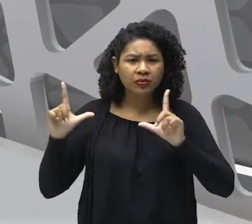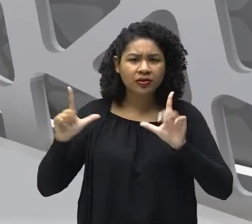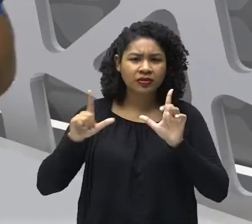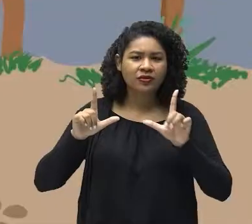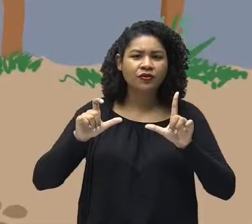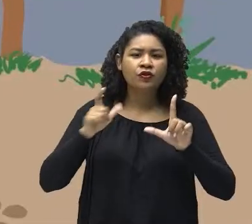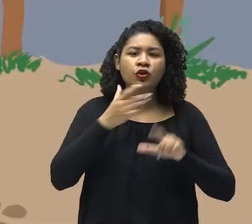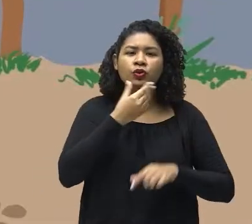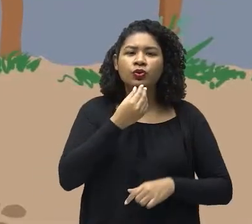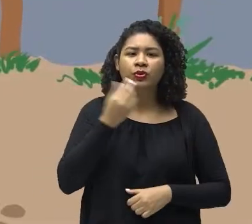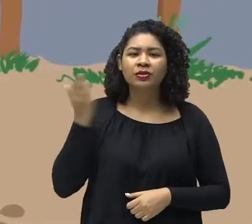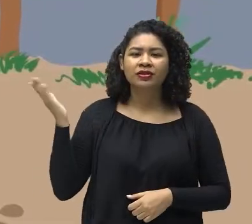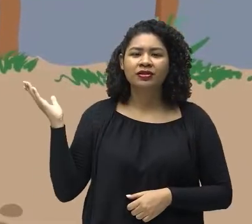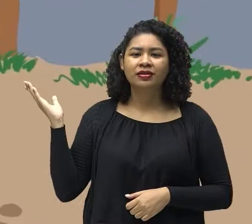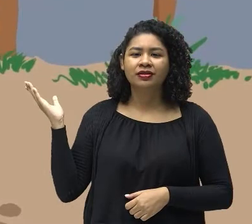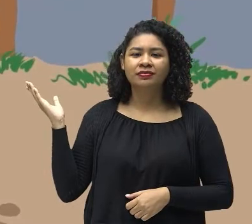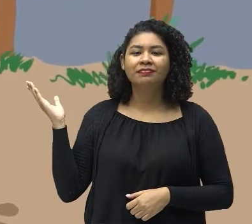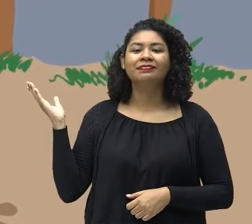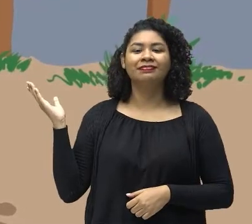por favor?